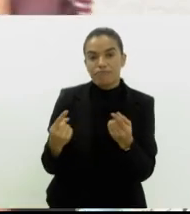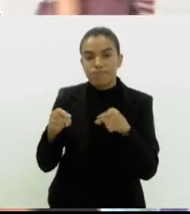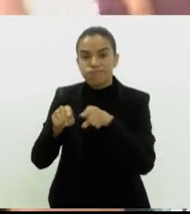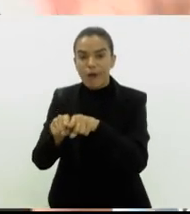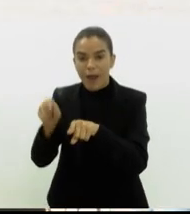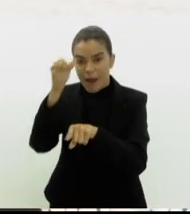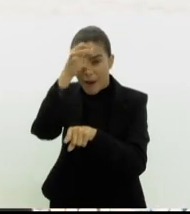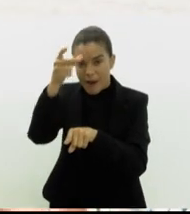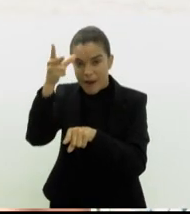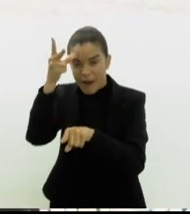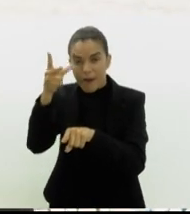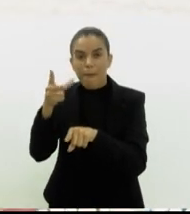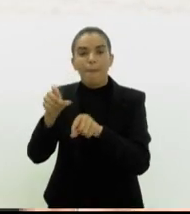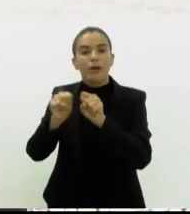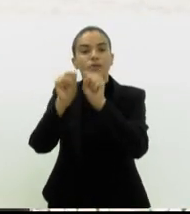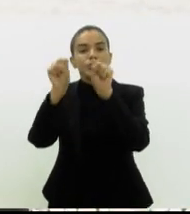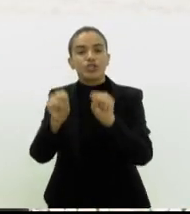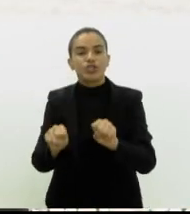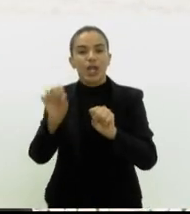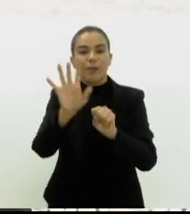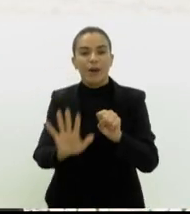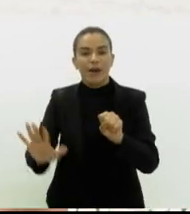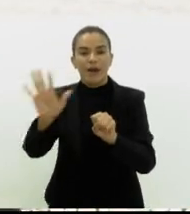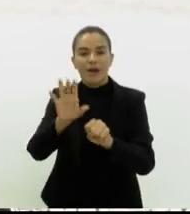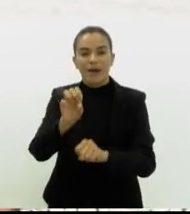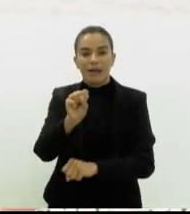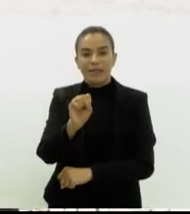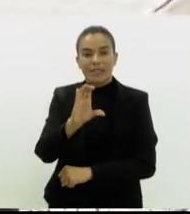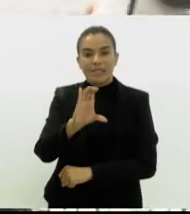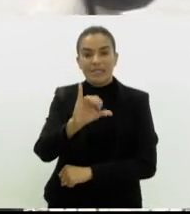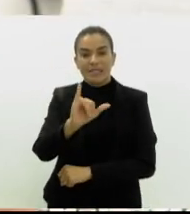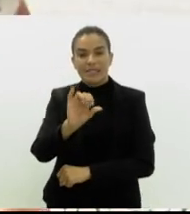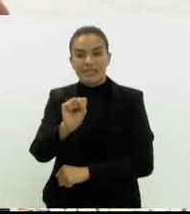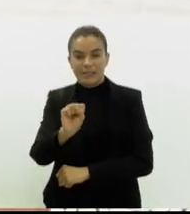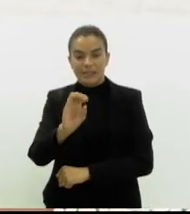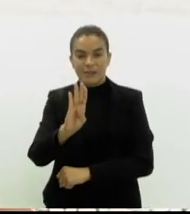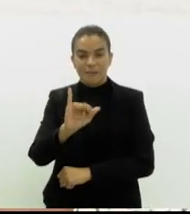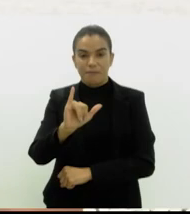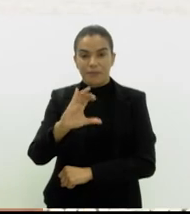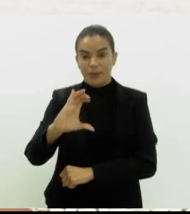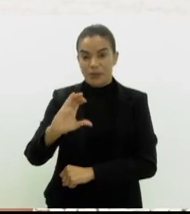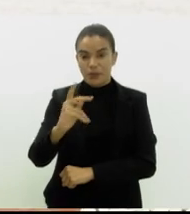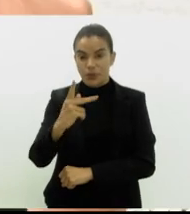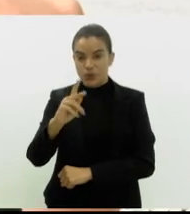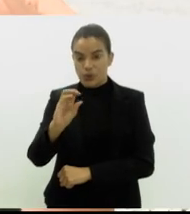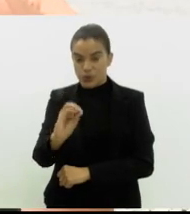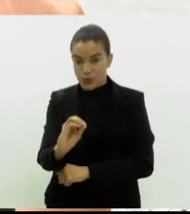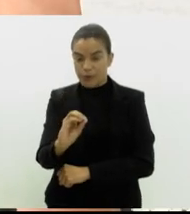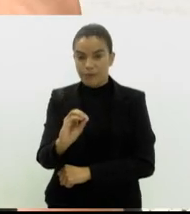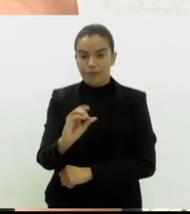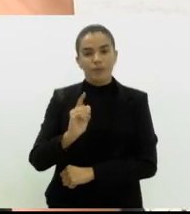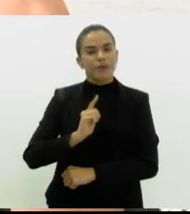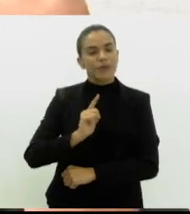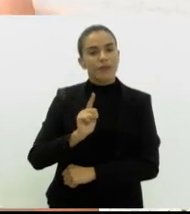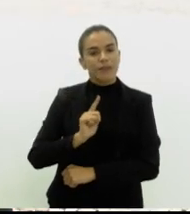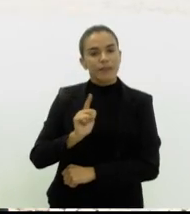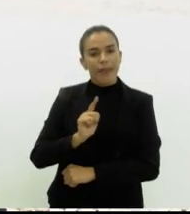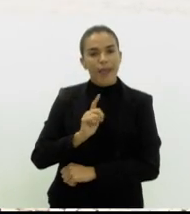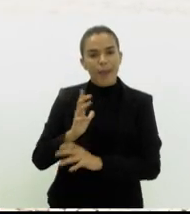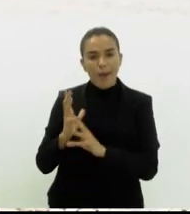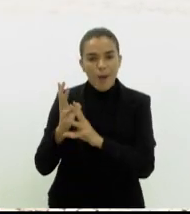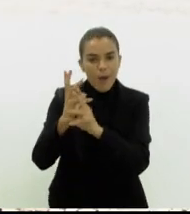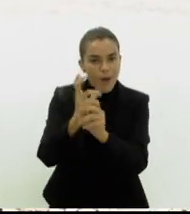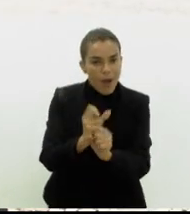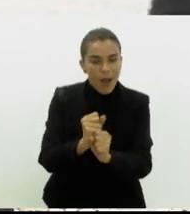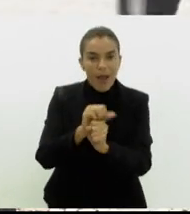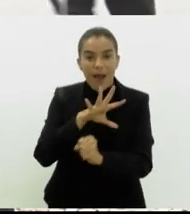para entrar no sistema universal que é o CIS-Bicho. Então, ele precisa se cadastrar porque aí a gente tem o quantitativo